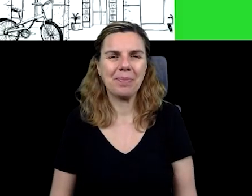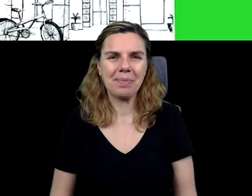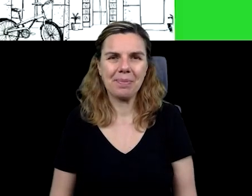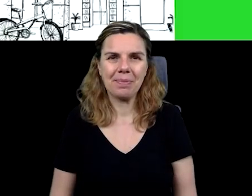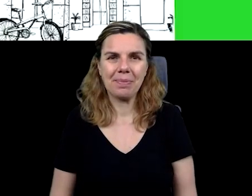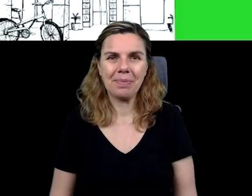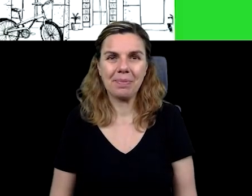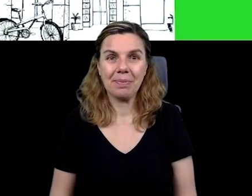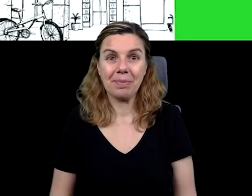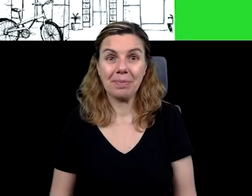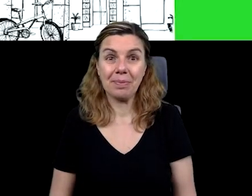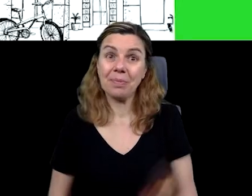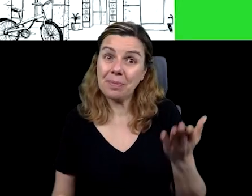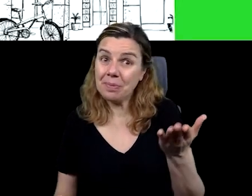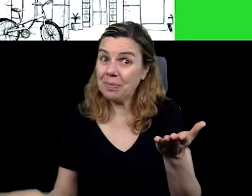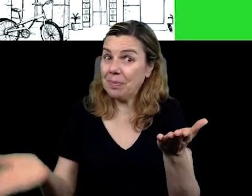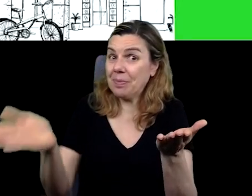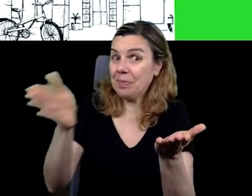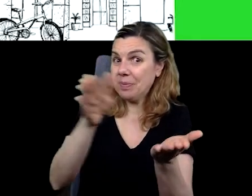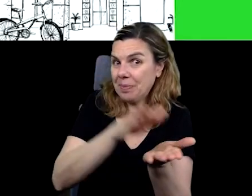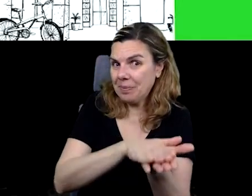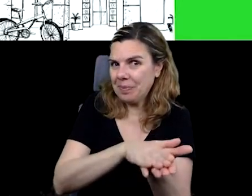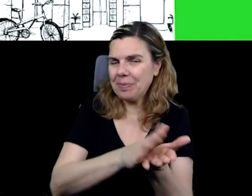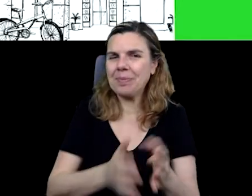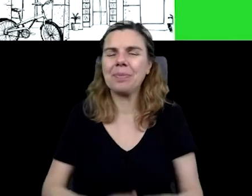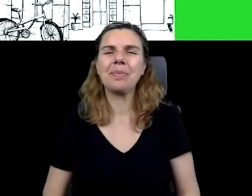Vamos passar? Passou.